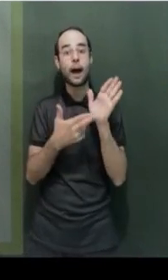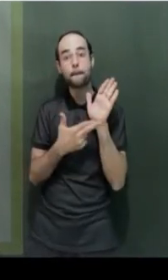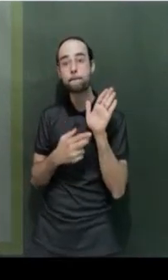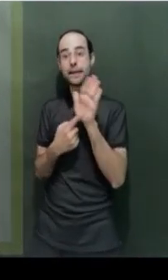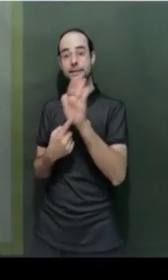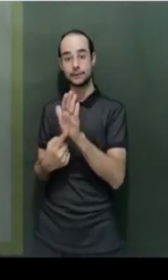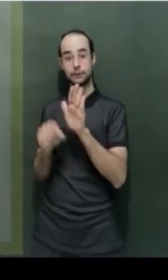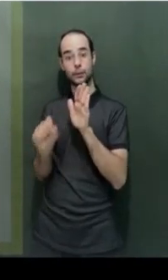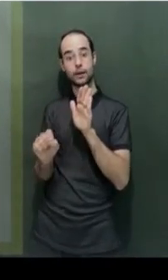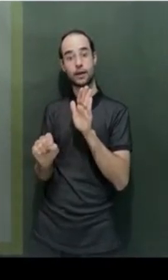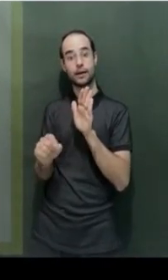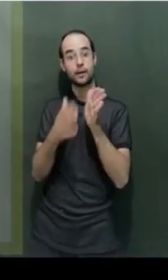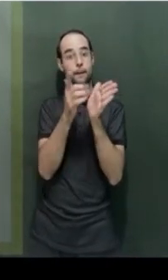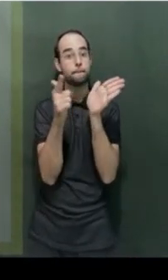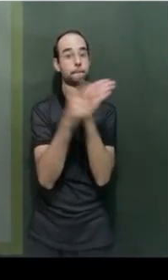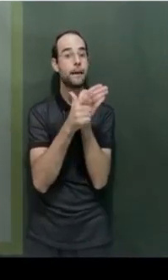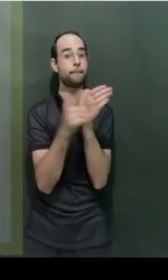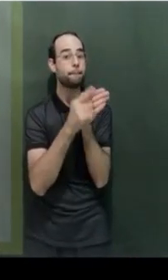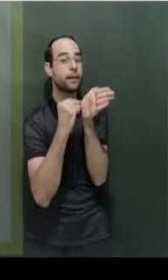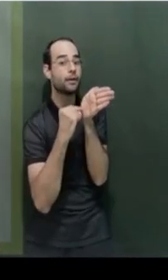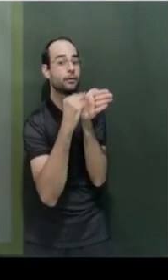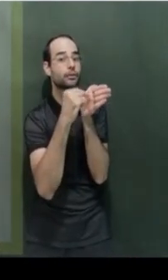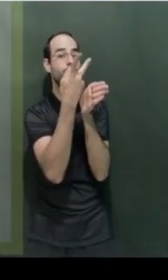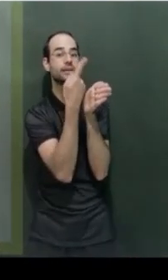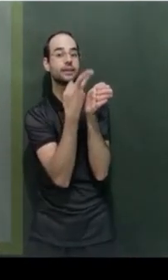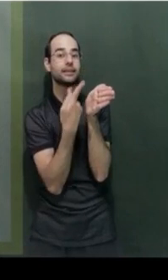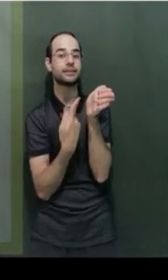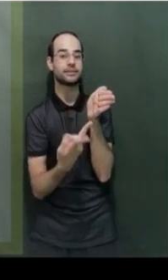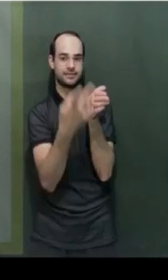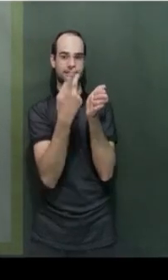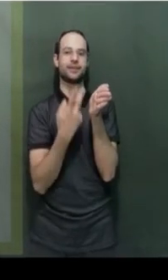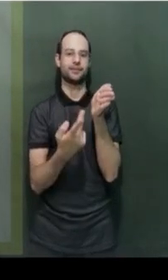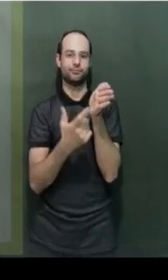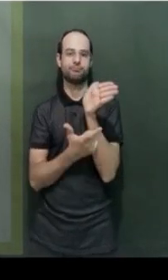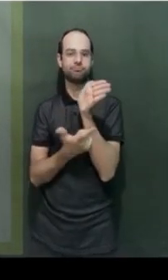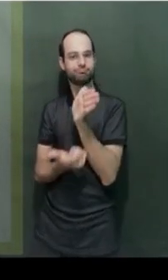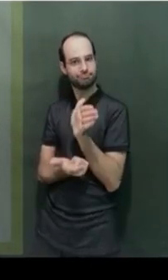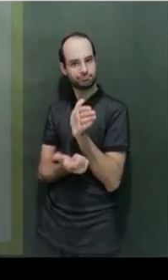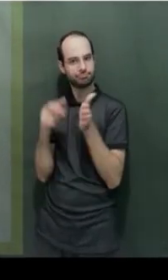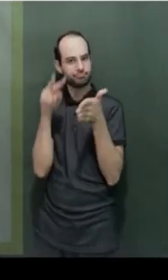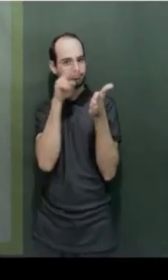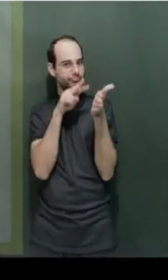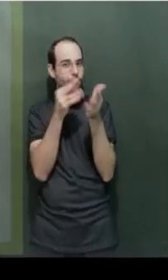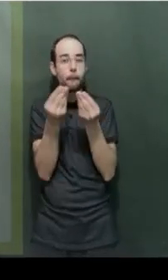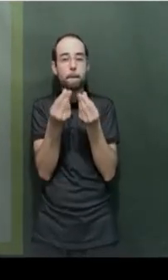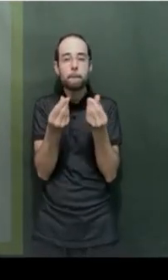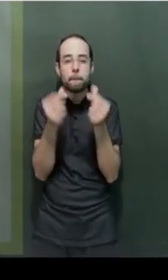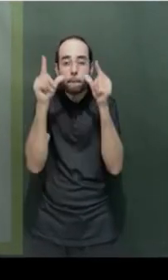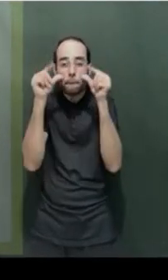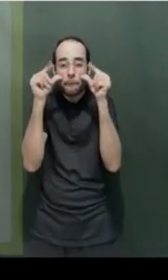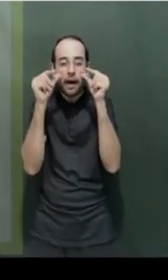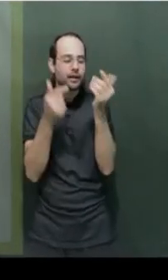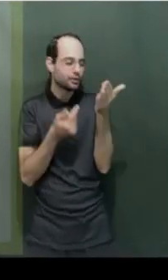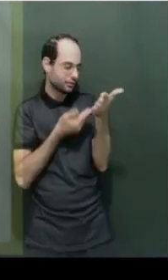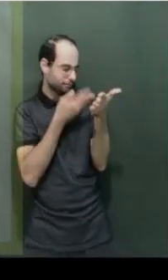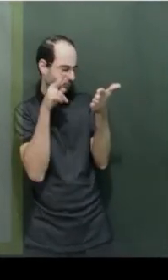apresento para ela este desenho pronto. No caso de uma criança que tem resíduo visual,